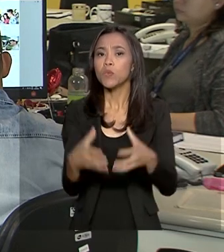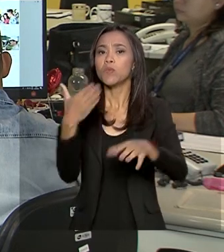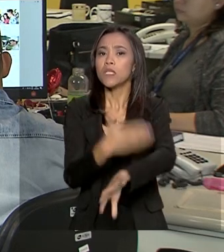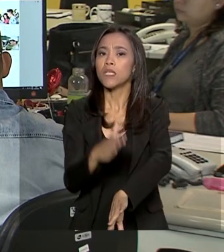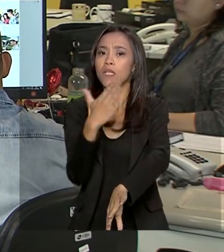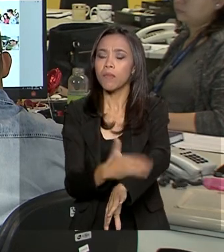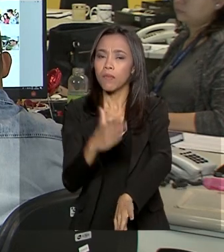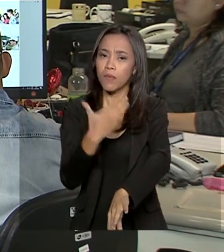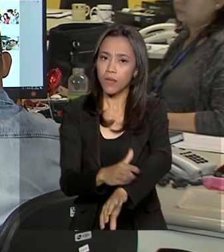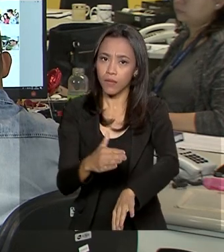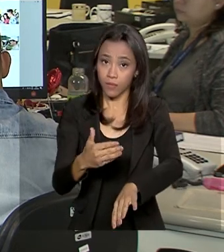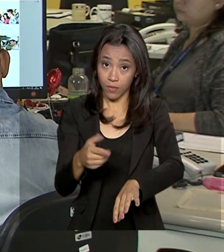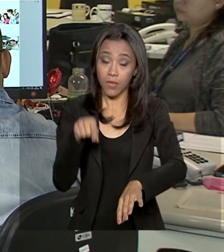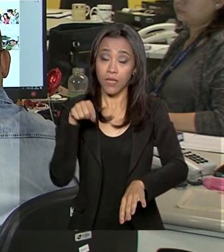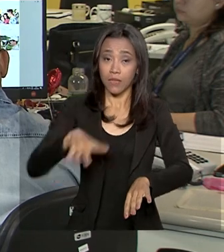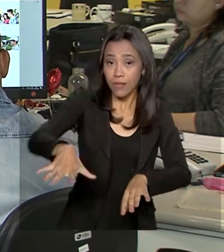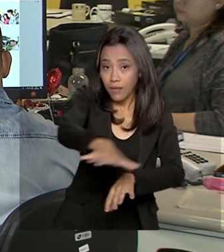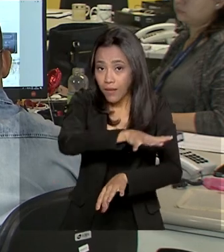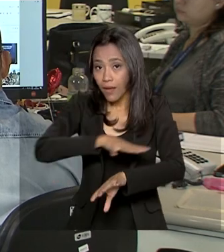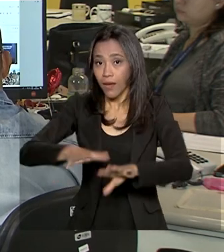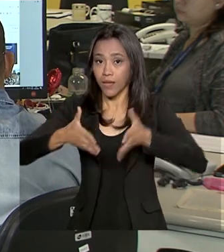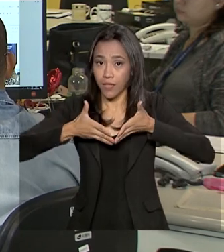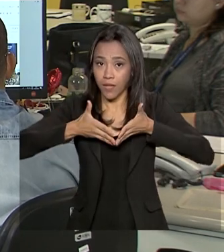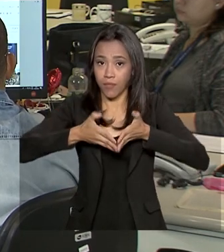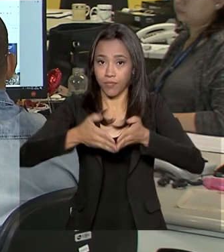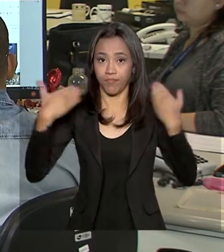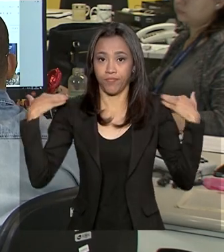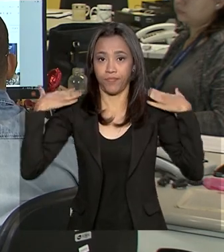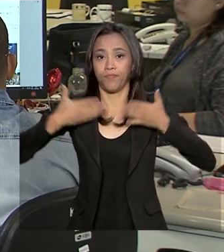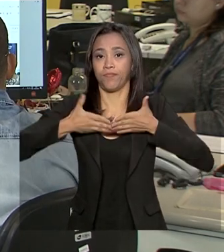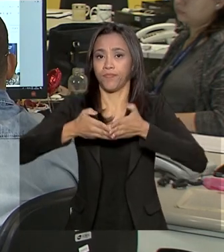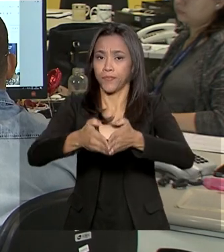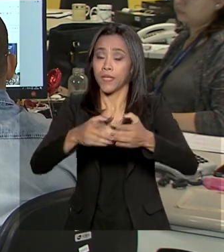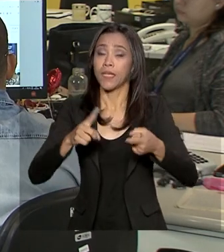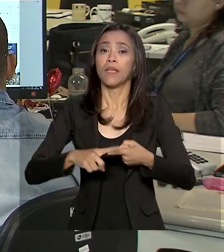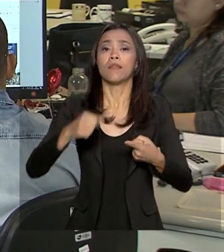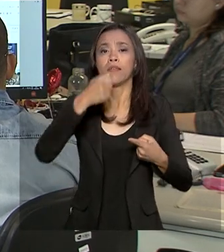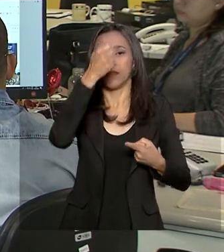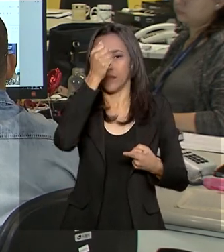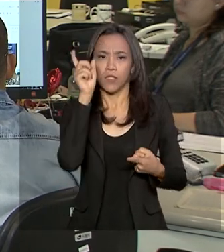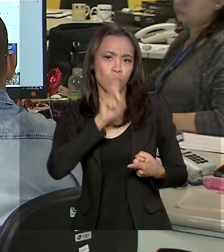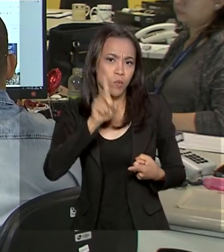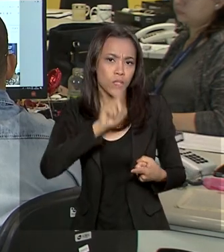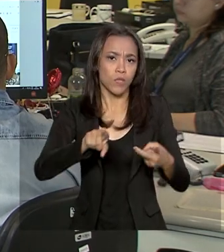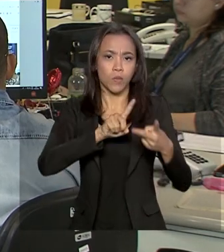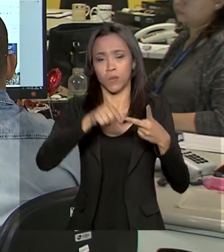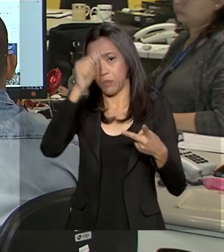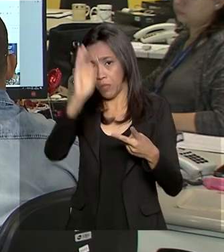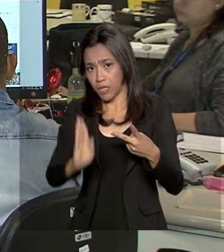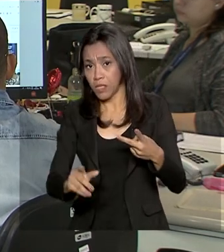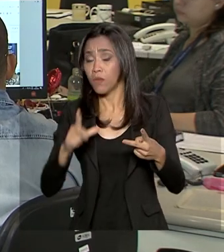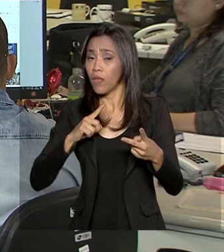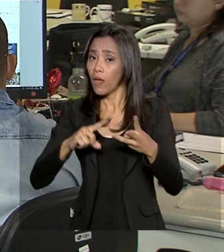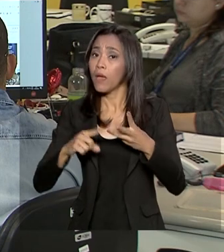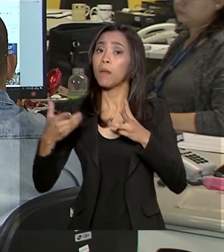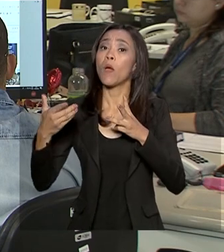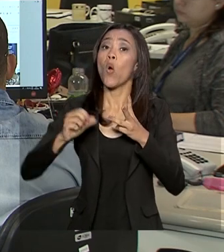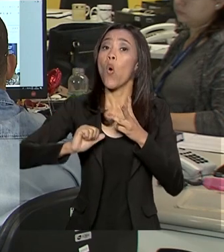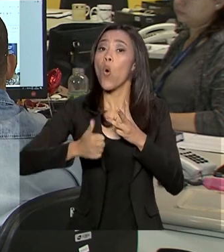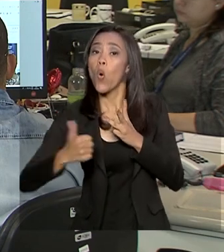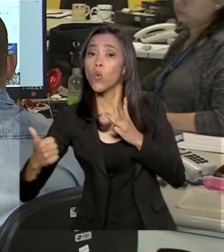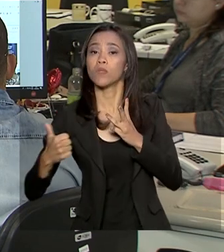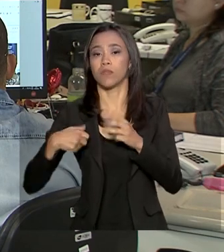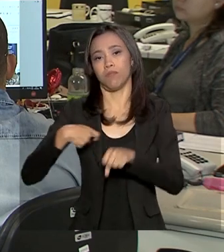condução de operações navais conjuntas. Além de Estados Unidos e Brasil, a Unitas terá a participação de outras 11